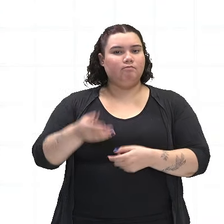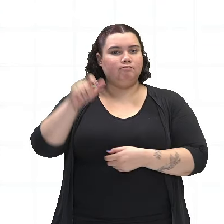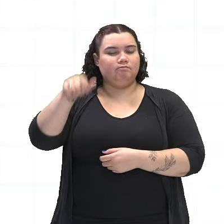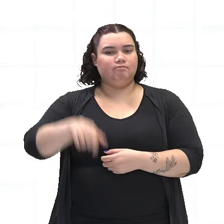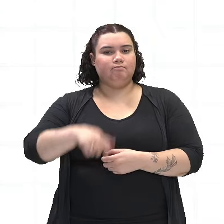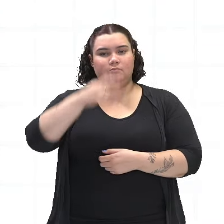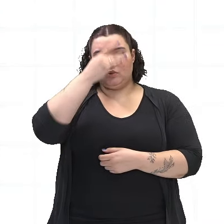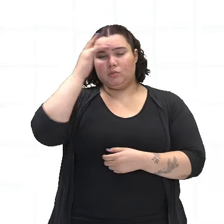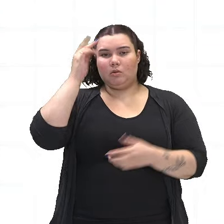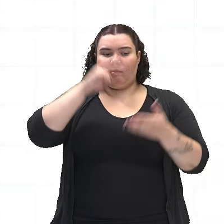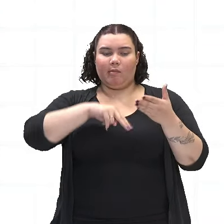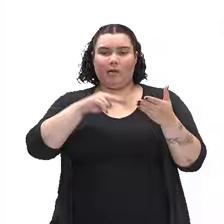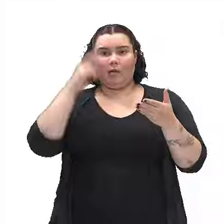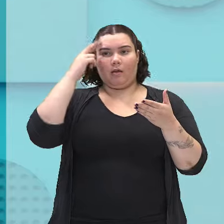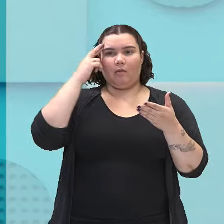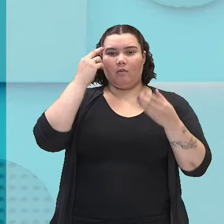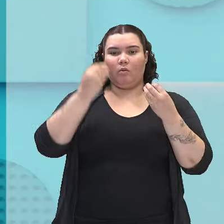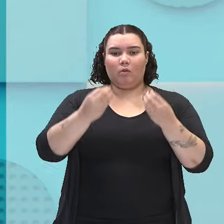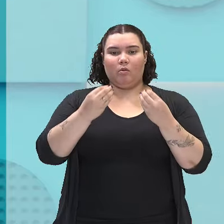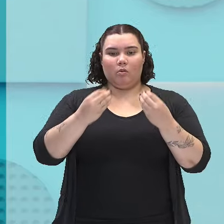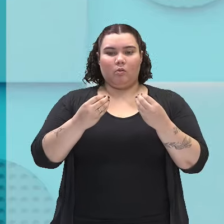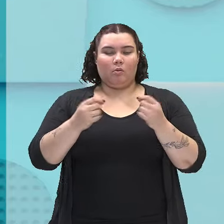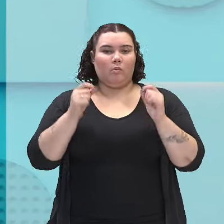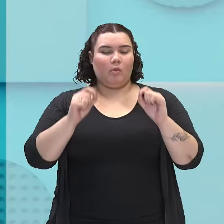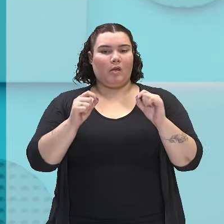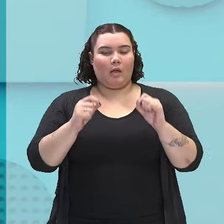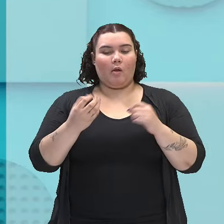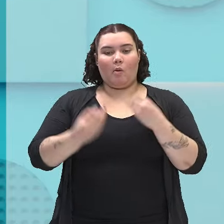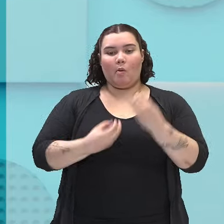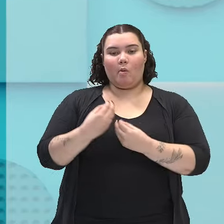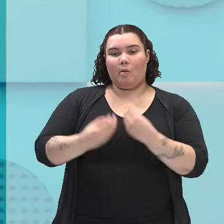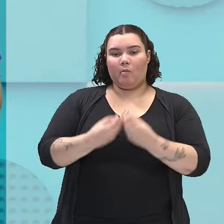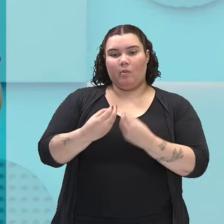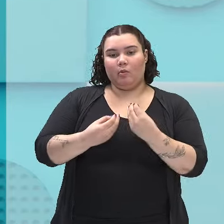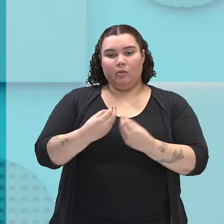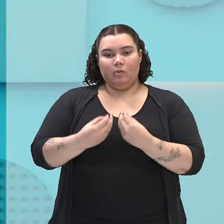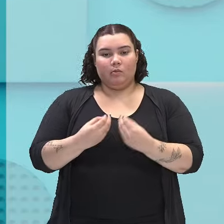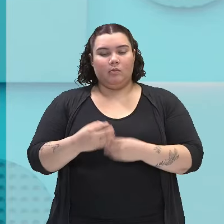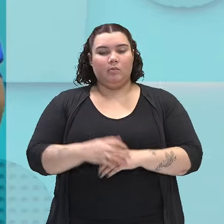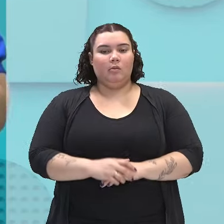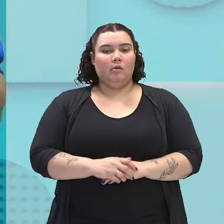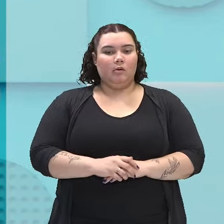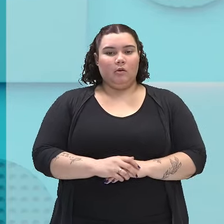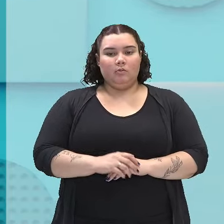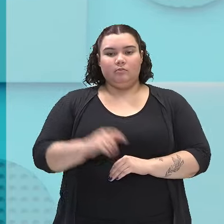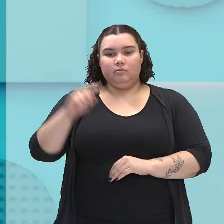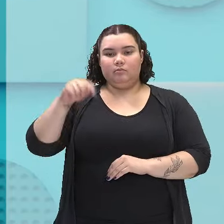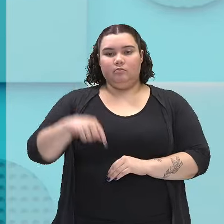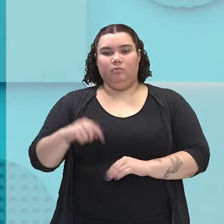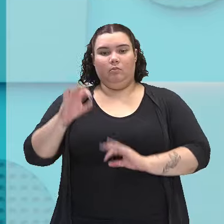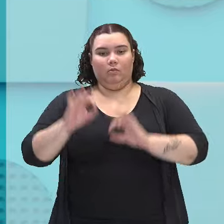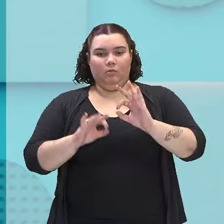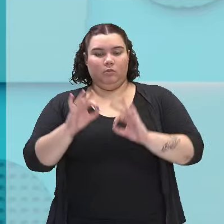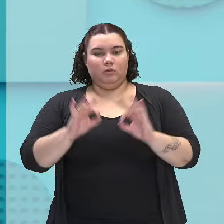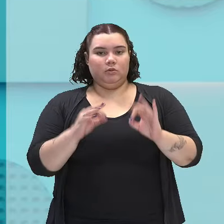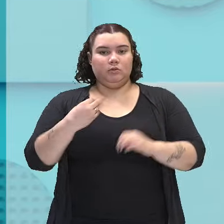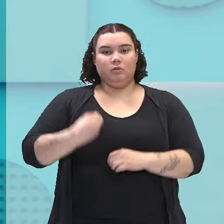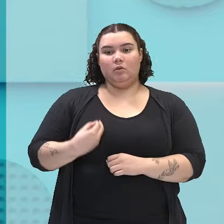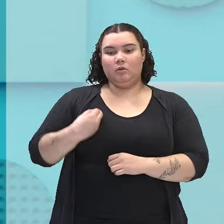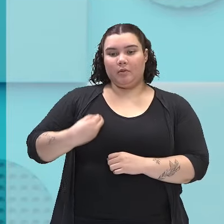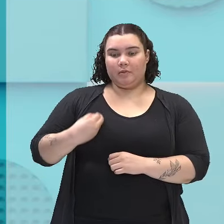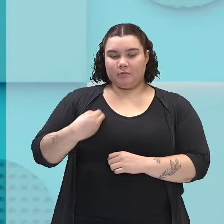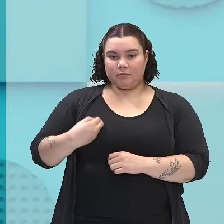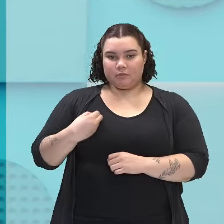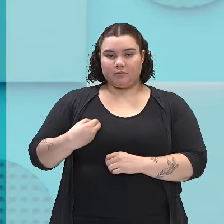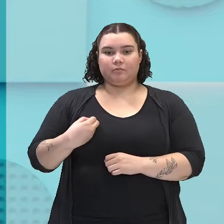sobre a natureza efêmera, né? Ou seja, a natureza da nossa existência,